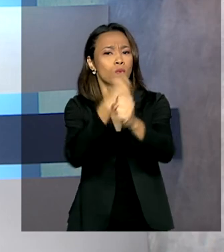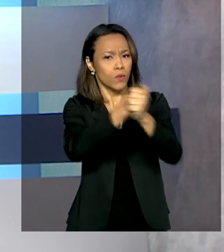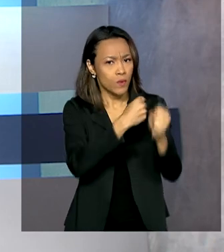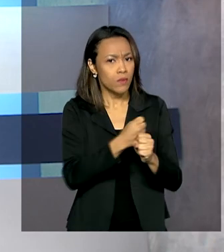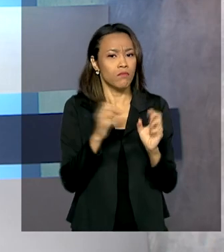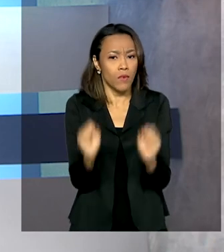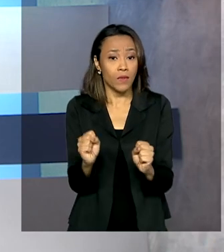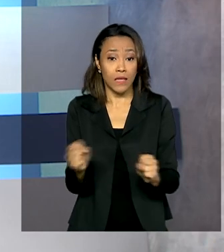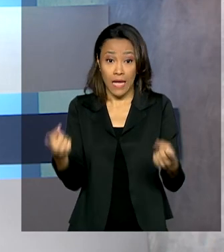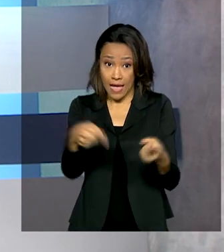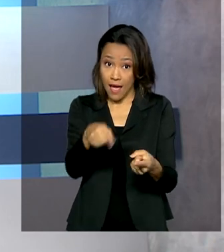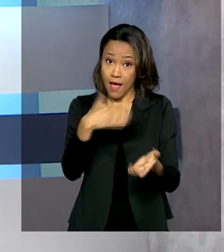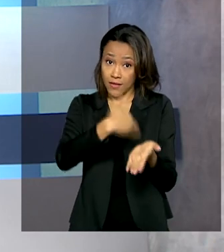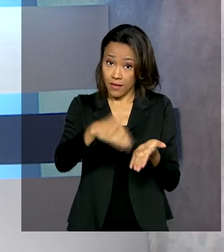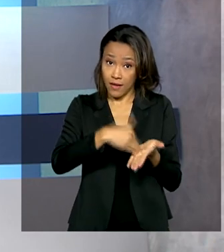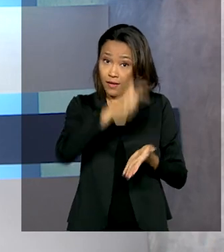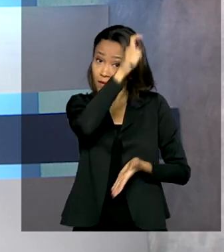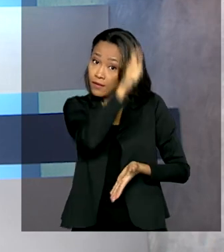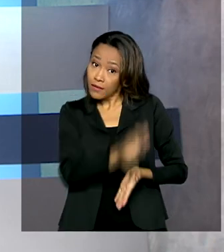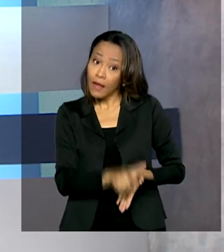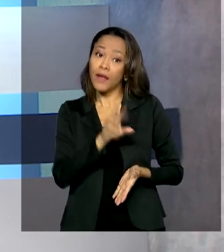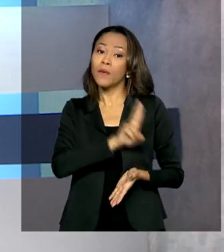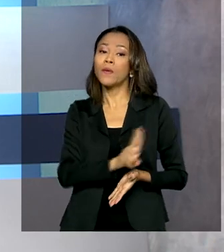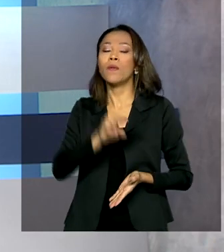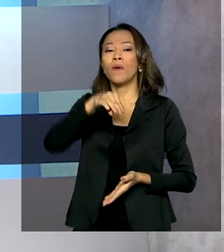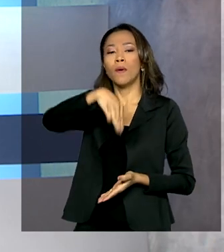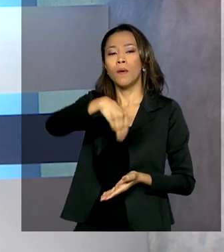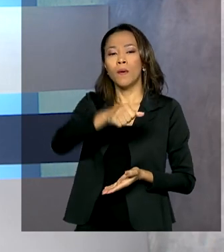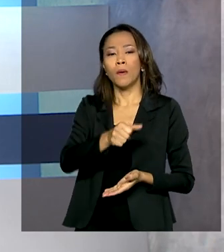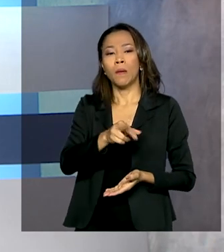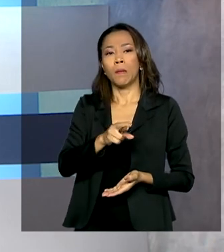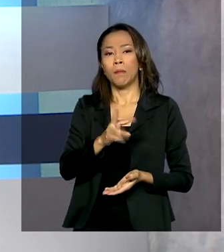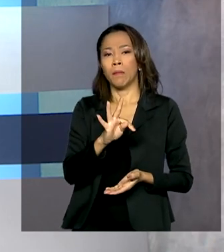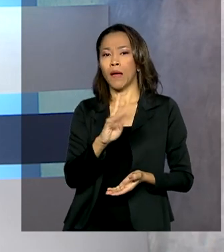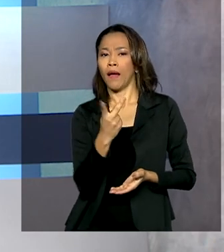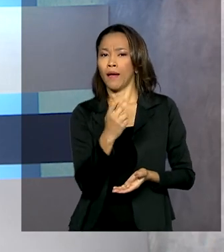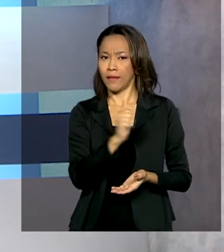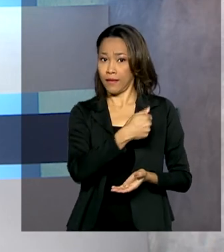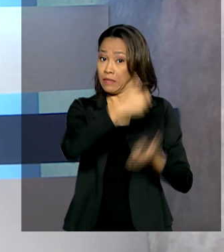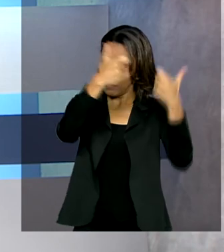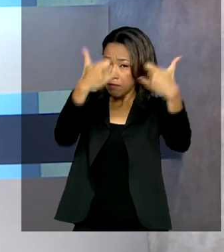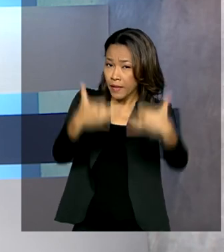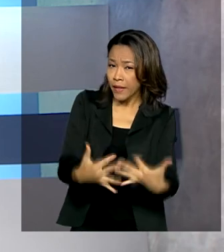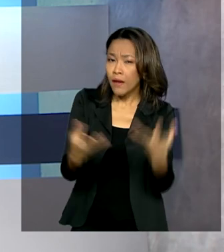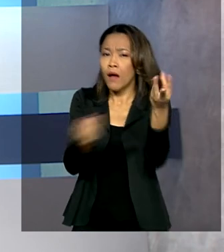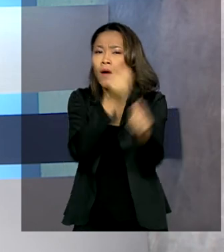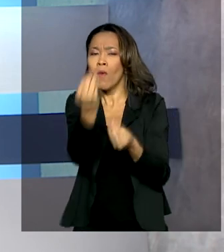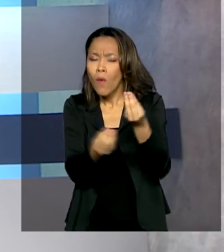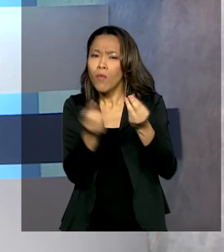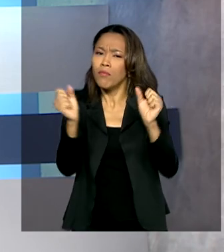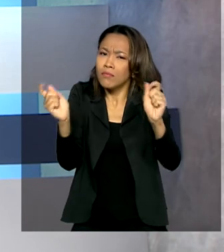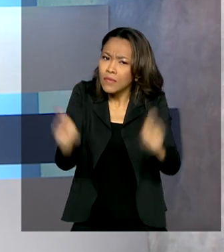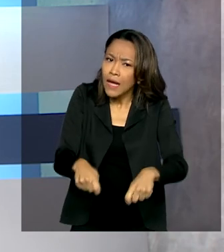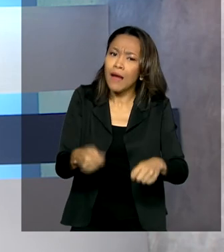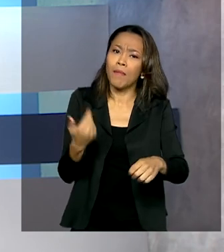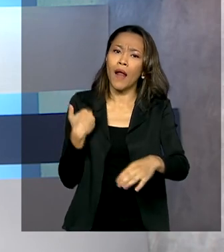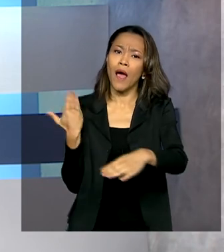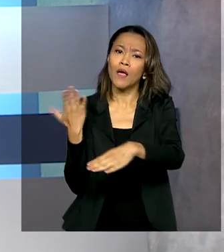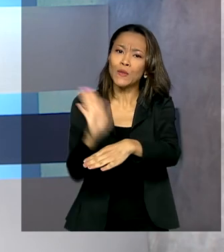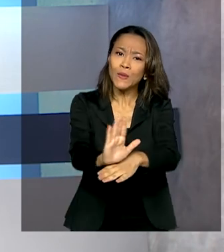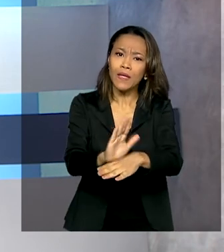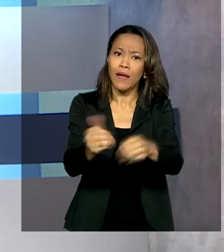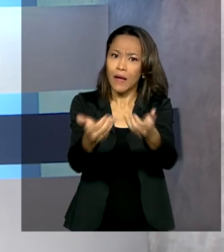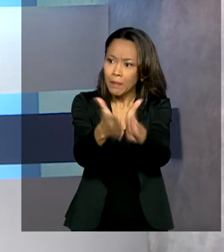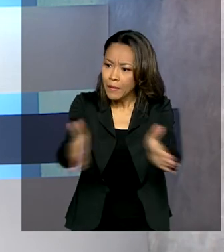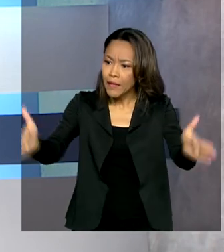Programa de Parcerias de Investimentos, Marta Seilier, explica como a medida pode ajudar a ampliar o atendimento de